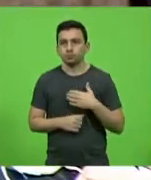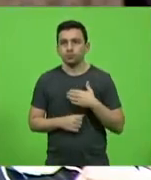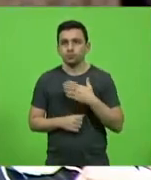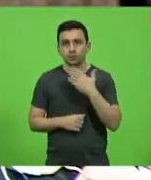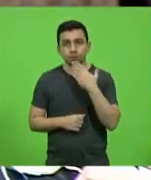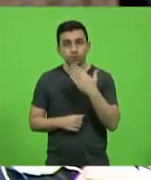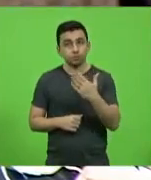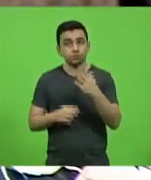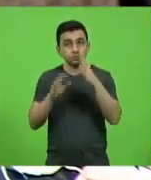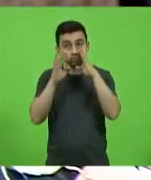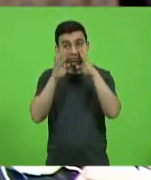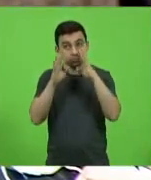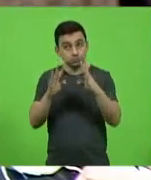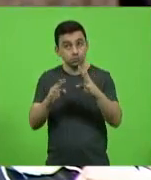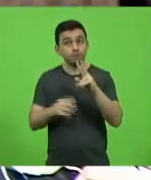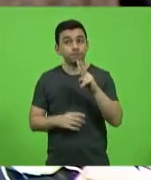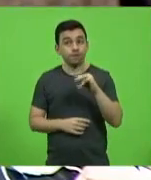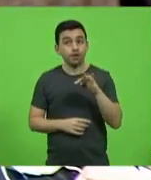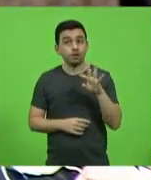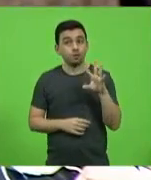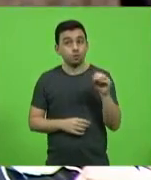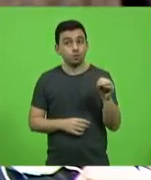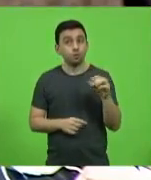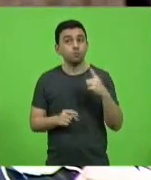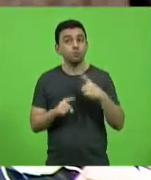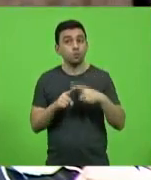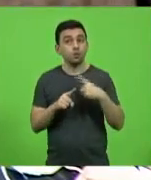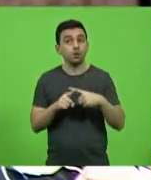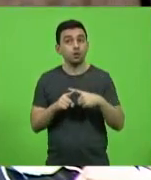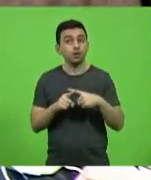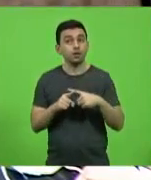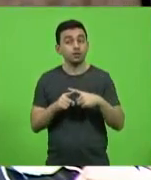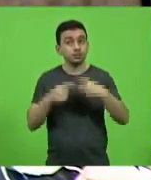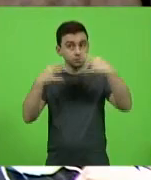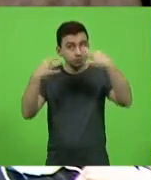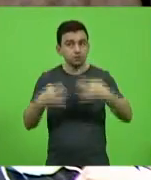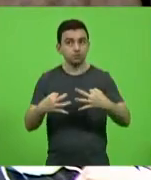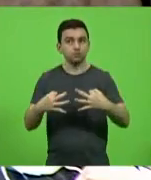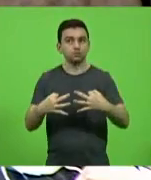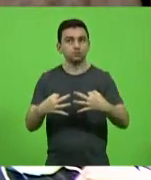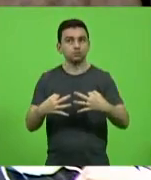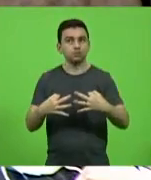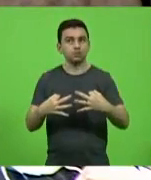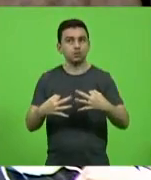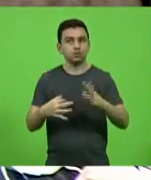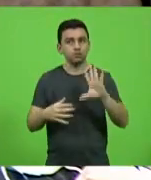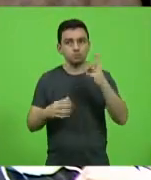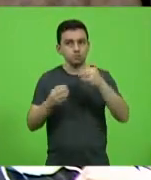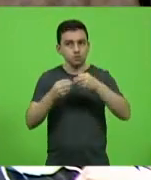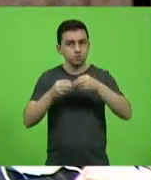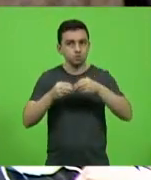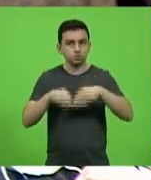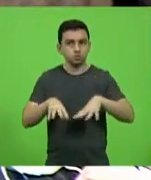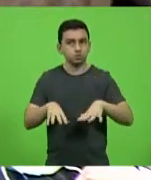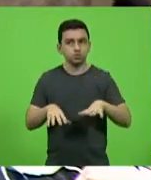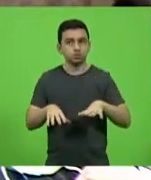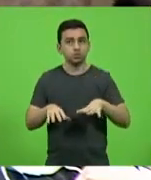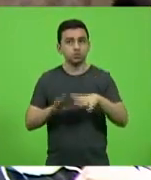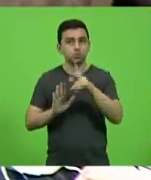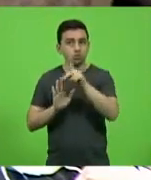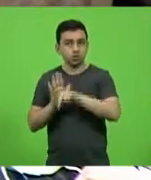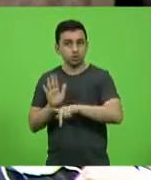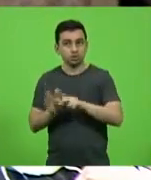atenção a esse veto, porque ele é corretíssimo, esse veto. O que aconteceu? Ele não prejudica o projeto do